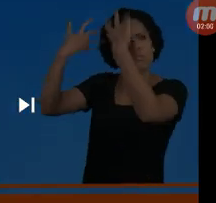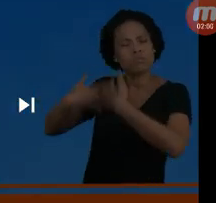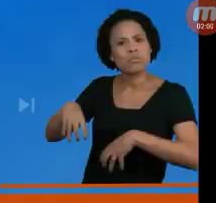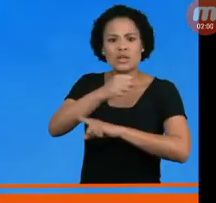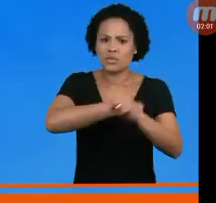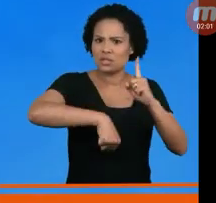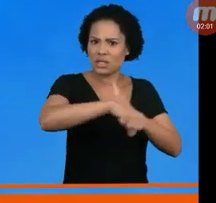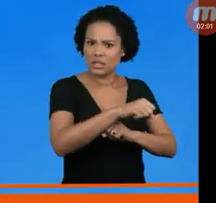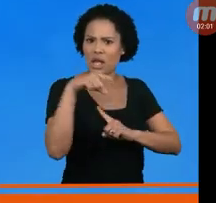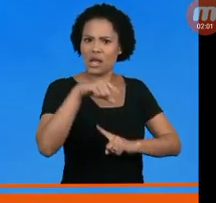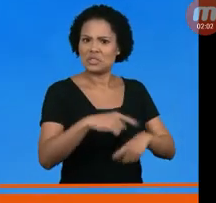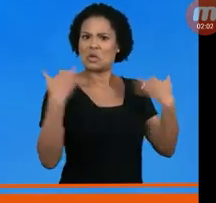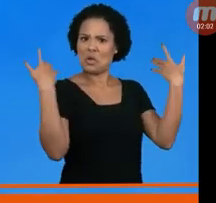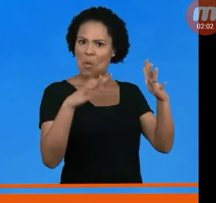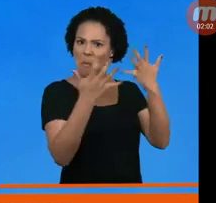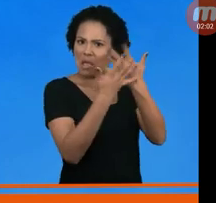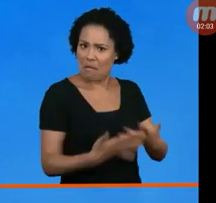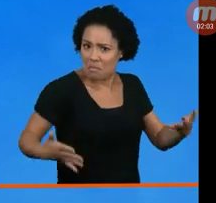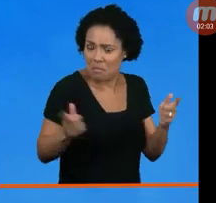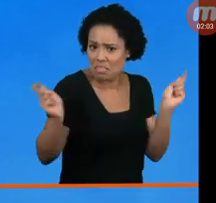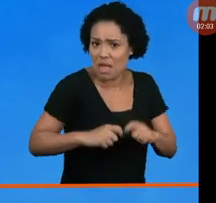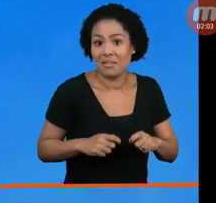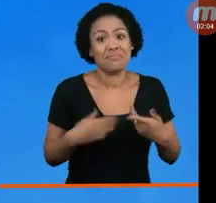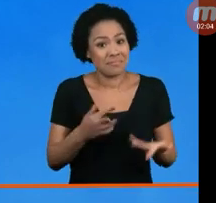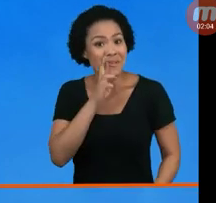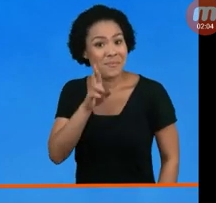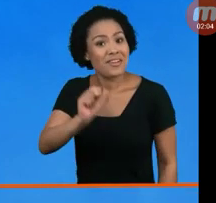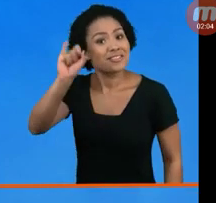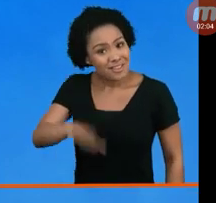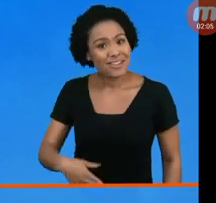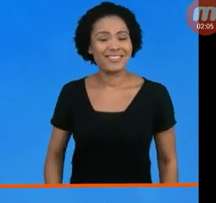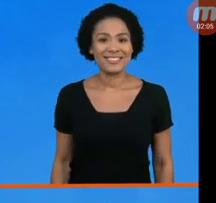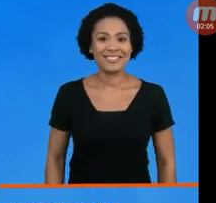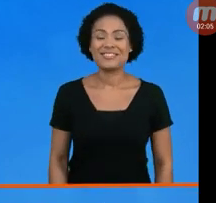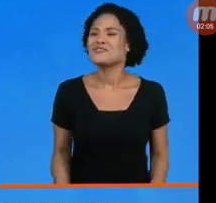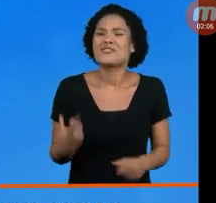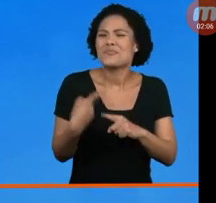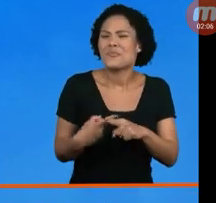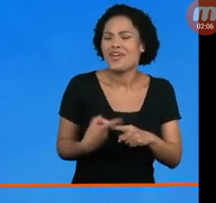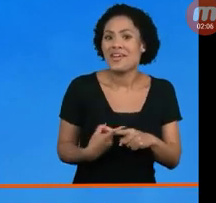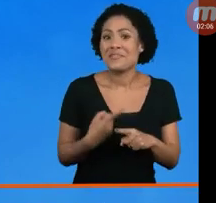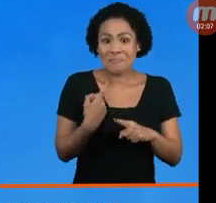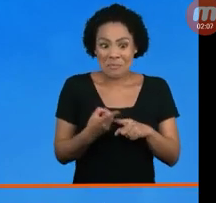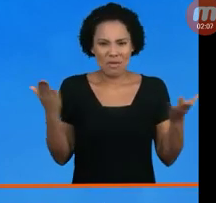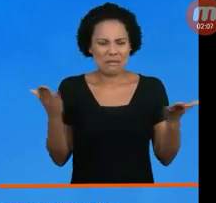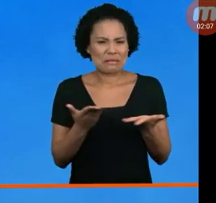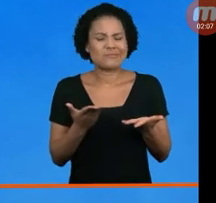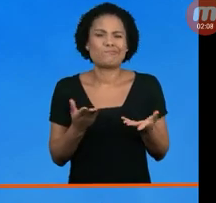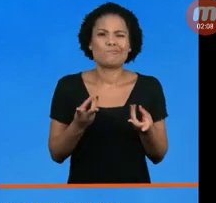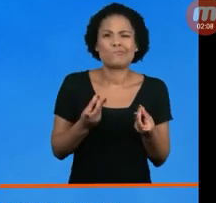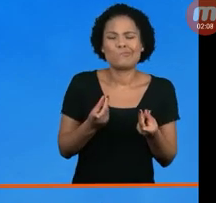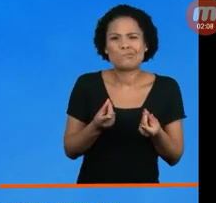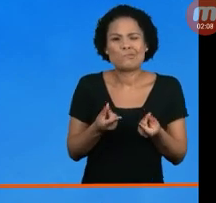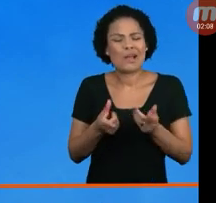Será que a sociedade tem o que comemorar com a data? A resposta é sim. E a razão é que apesar de ainda estarmos